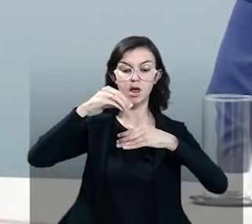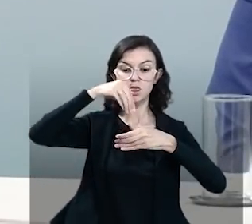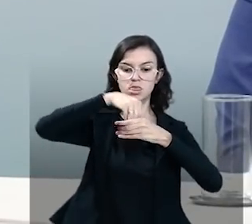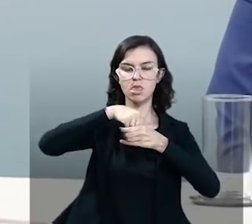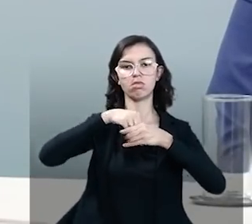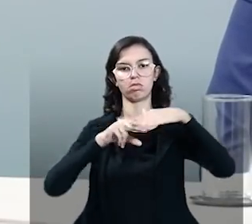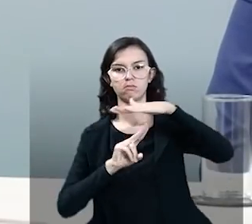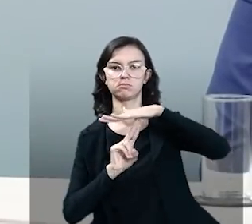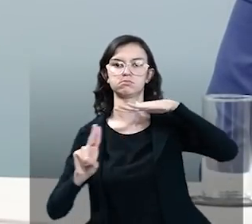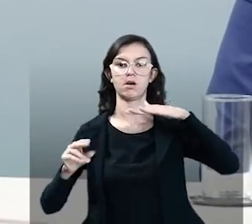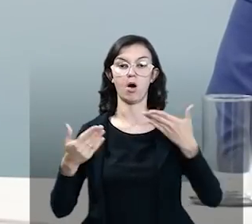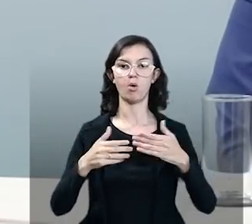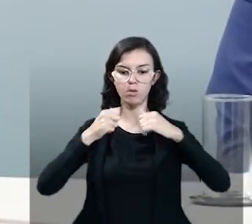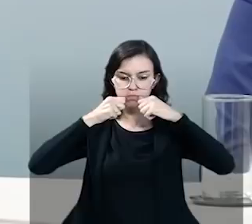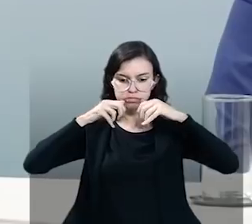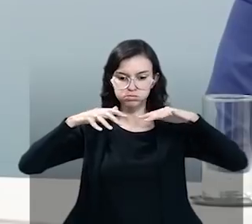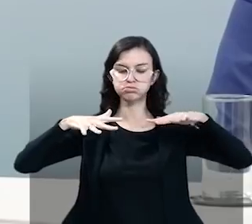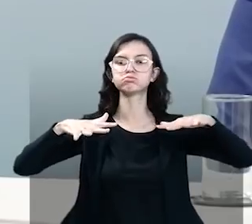instituições.